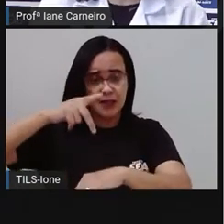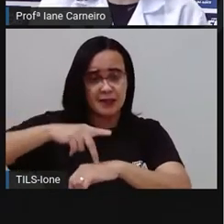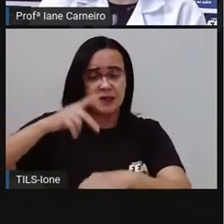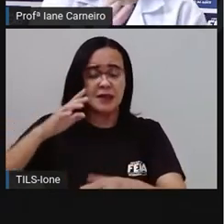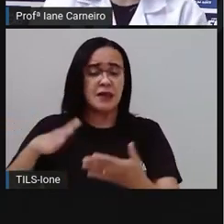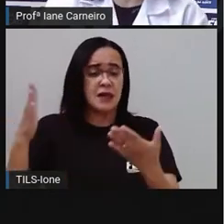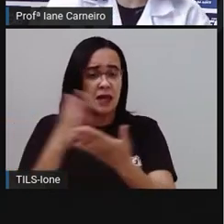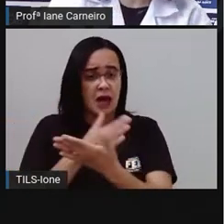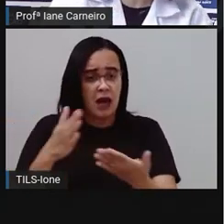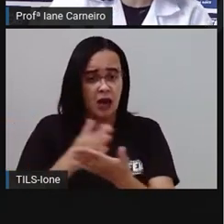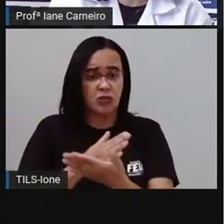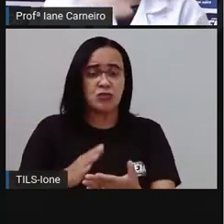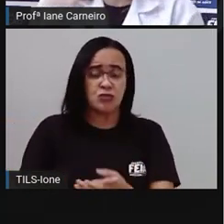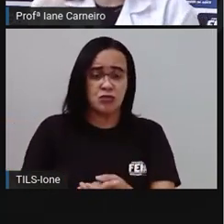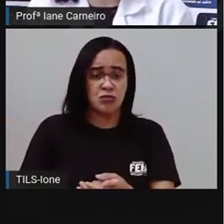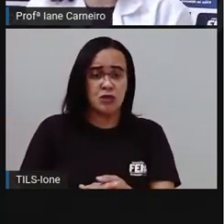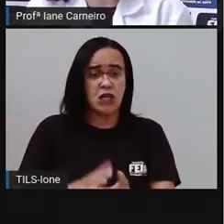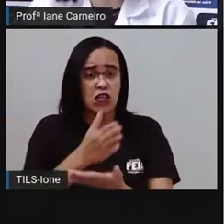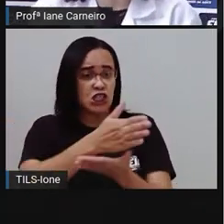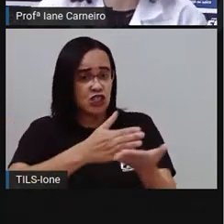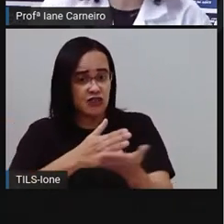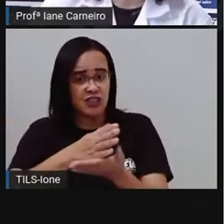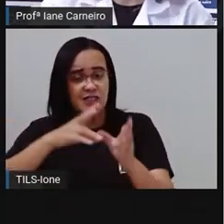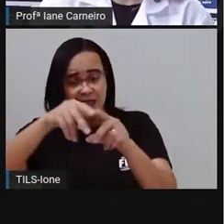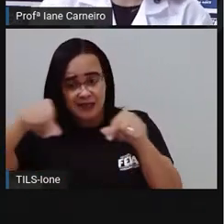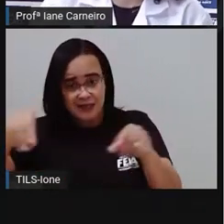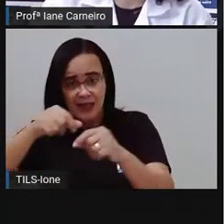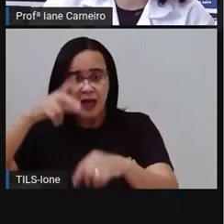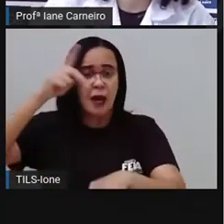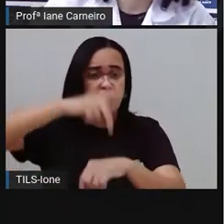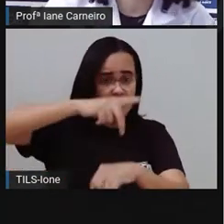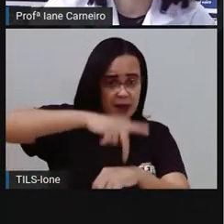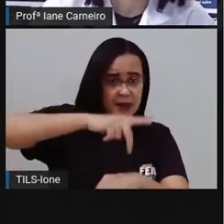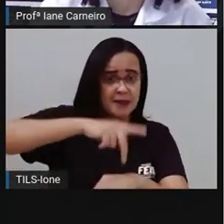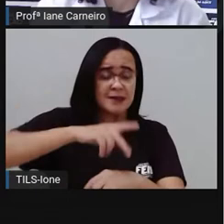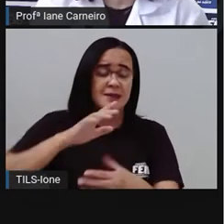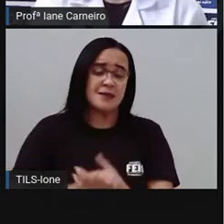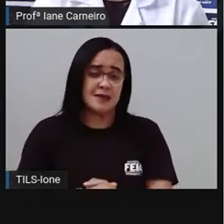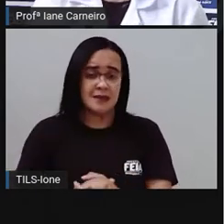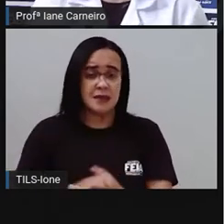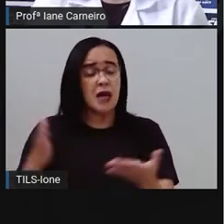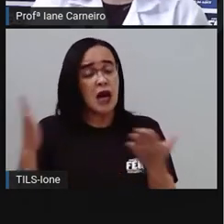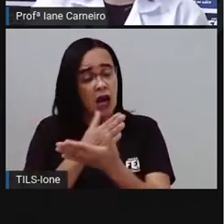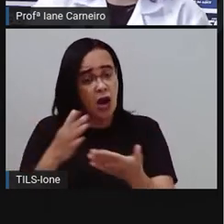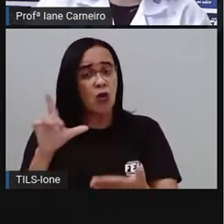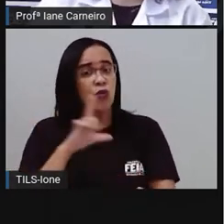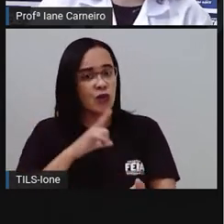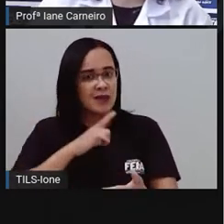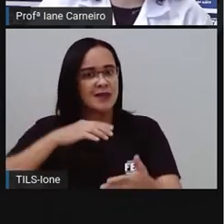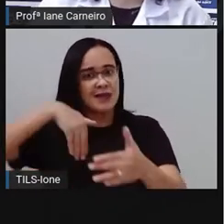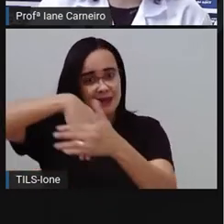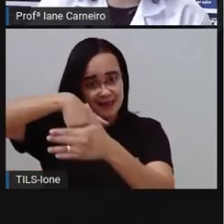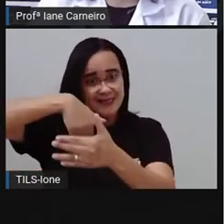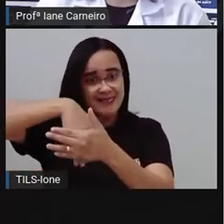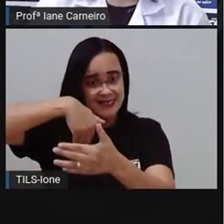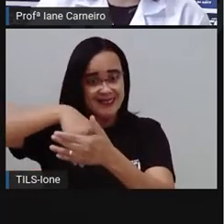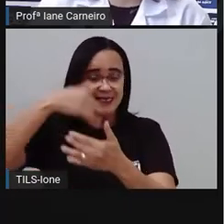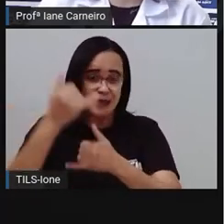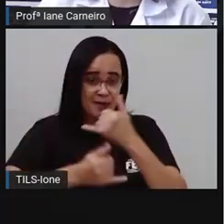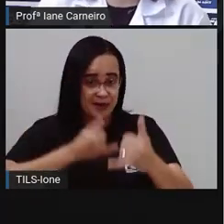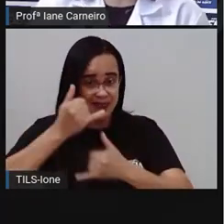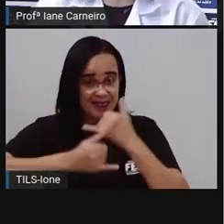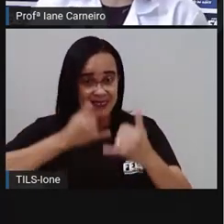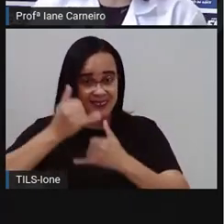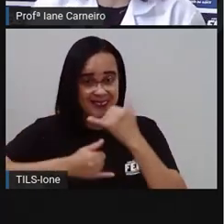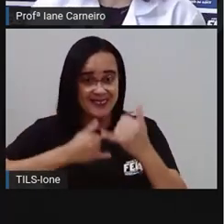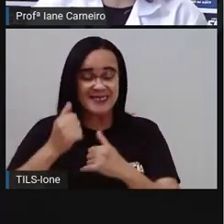Tem rua que é metade de asfalto, metade de terra. Tem rua que tem campinho. Tem ruas que tem casas